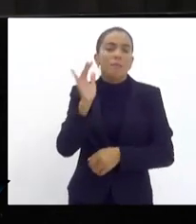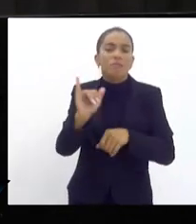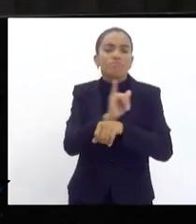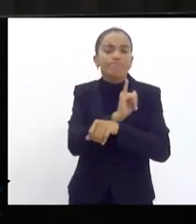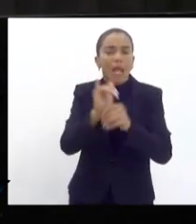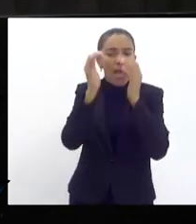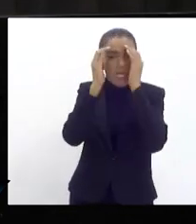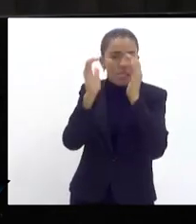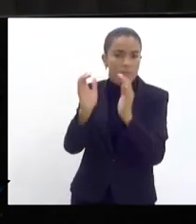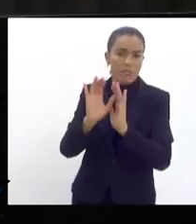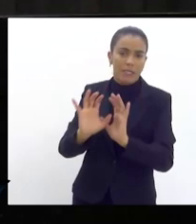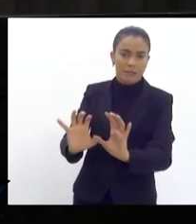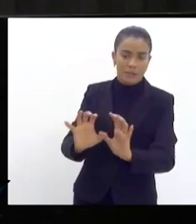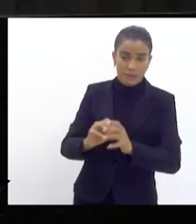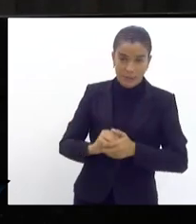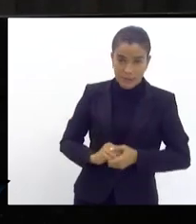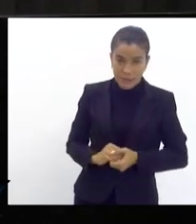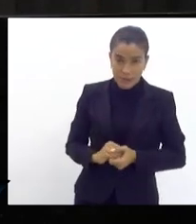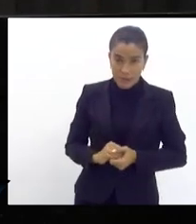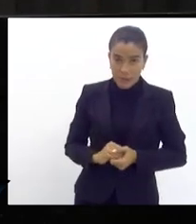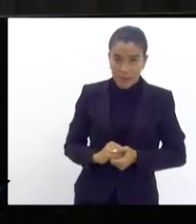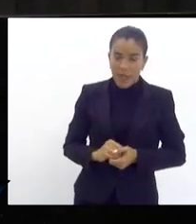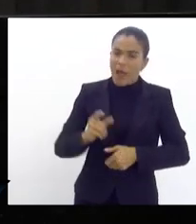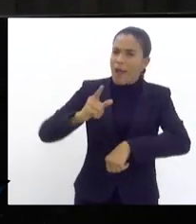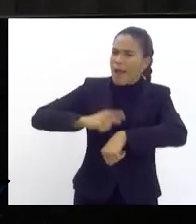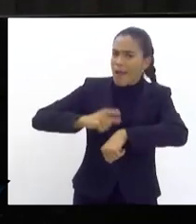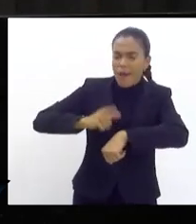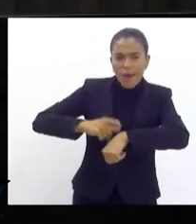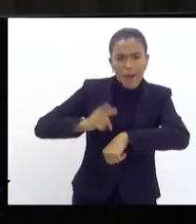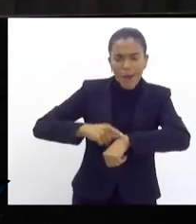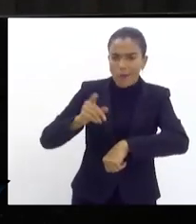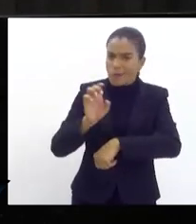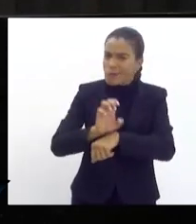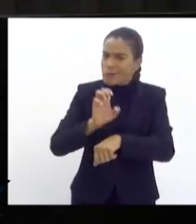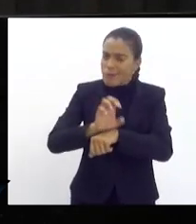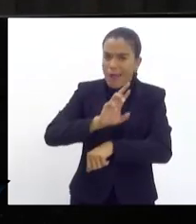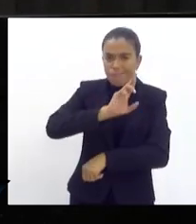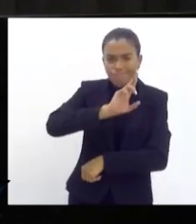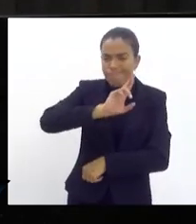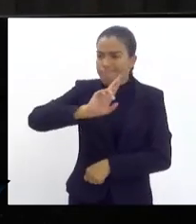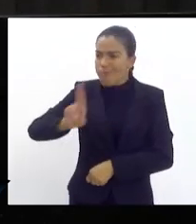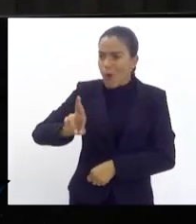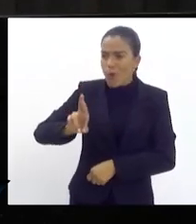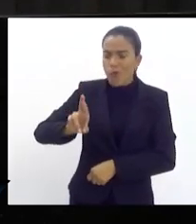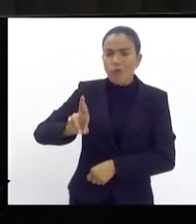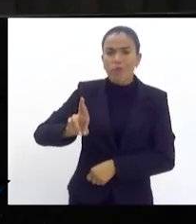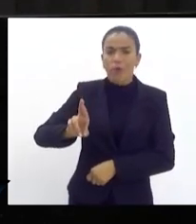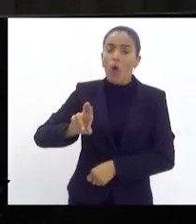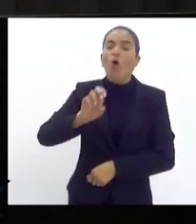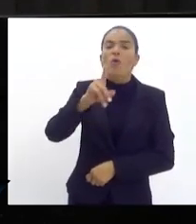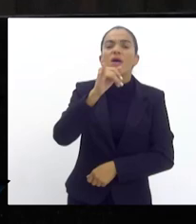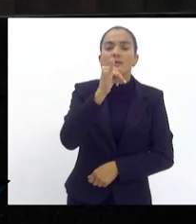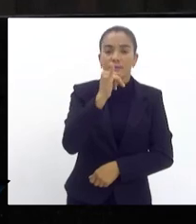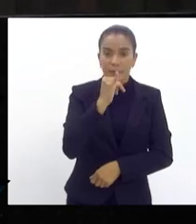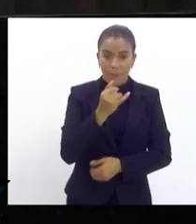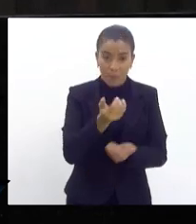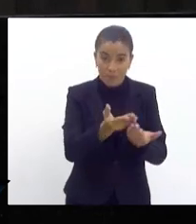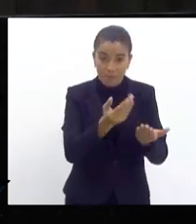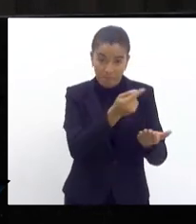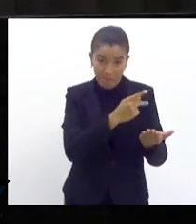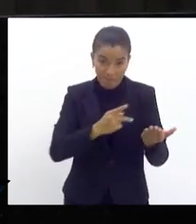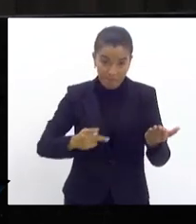respeitam dessa forma e é hora do estado dar a resposta à altura vou dar um exemplo a vossa excelência